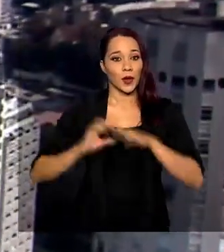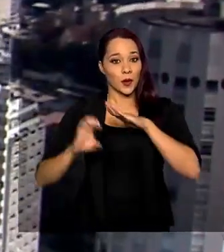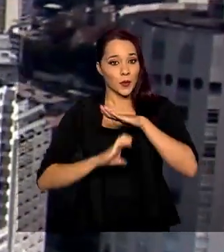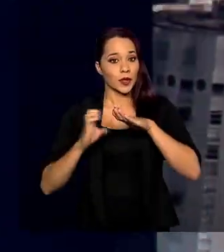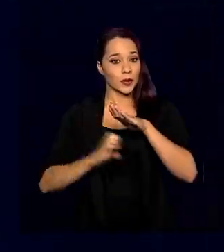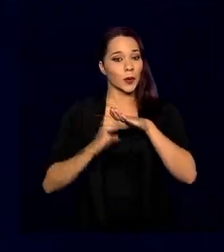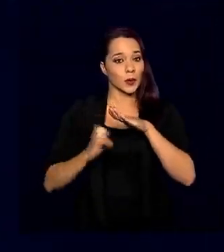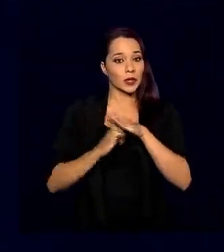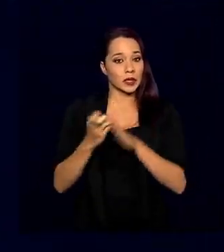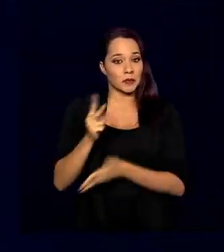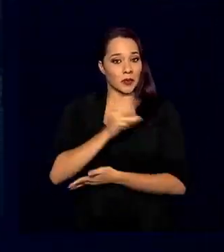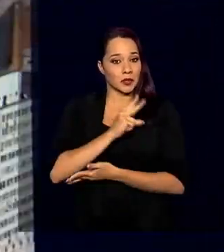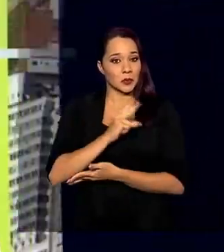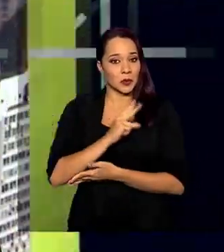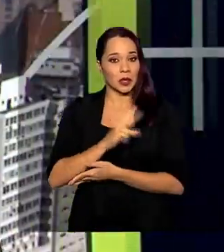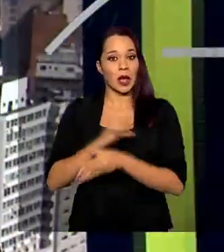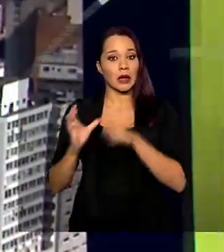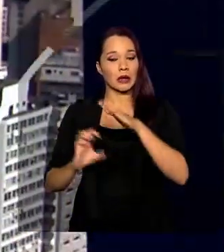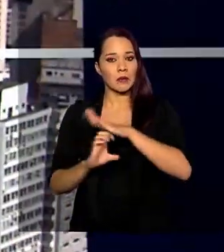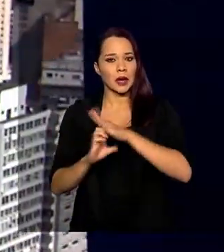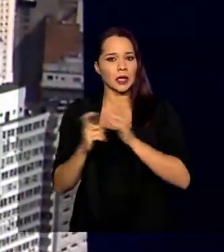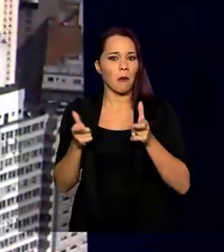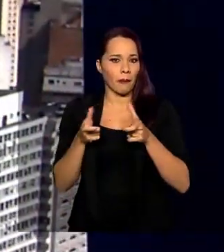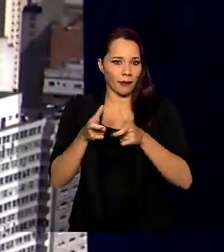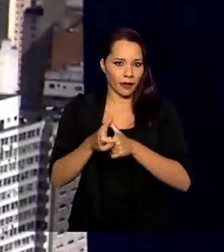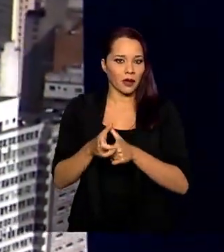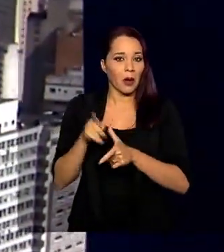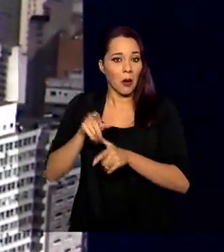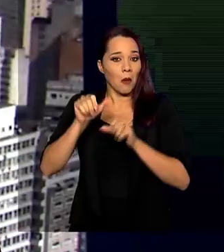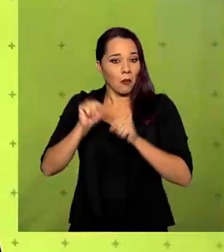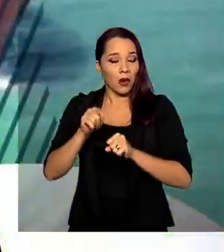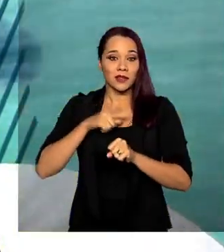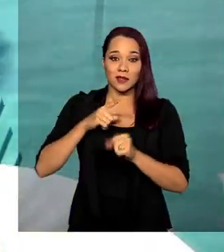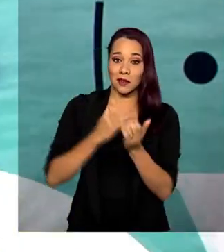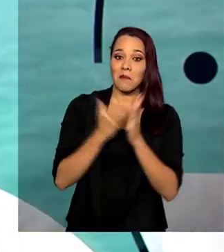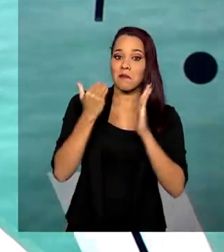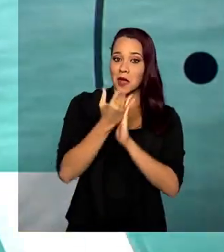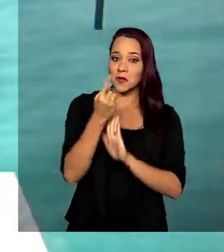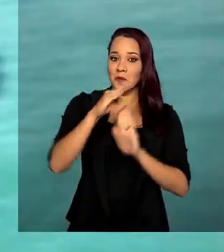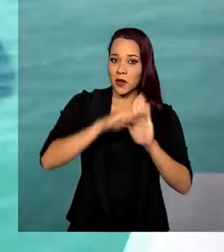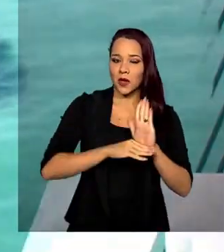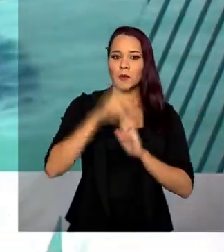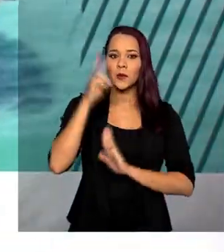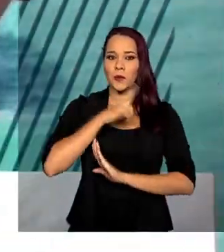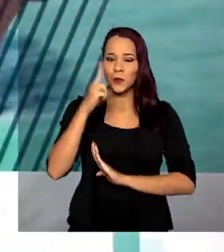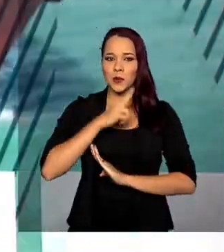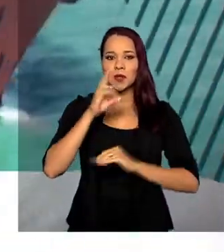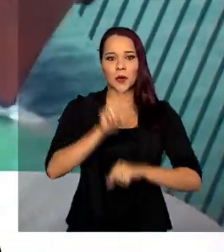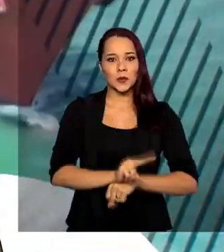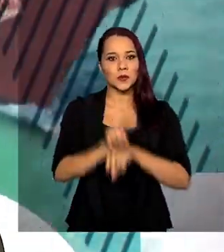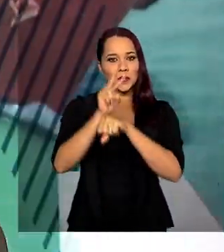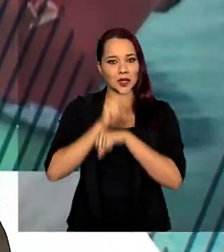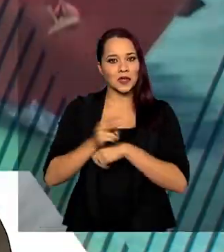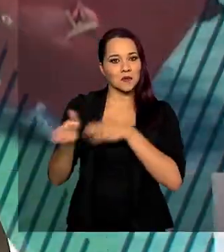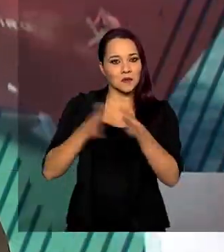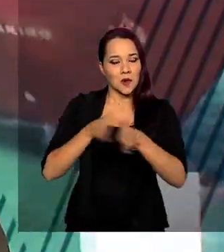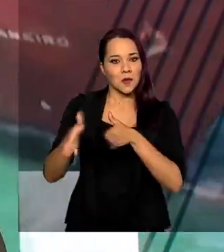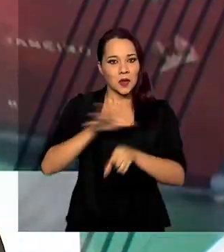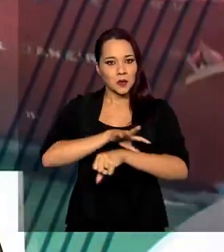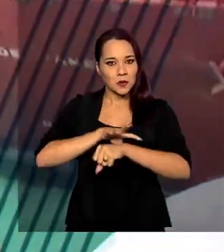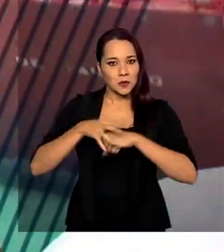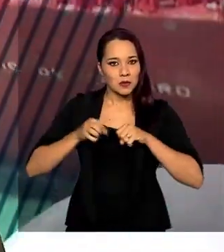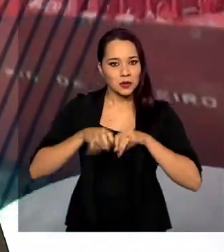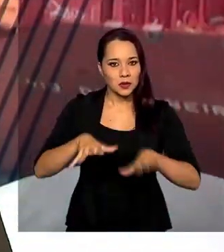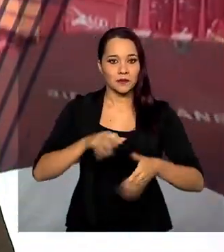Microempreendedores individuais e empresas de pequeno porte vão poder contar com mais um programa emergencial de crédito neste momento de pandemia.